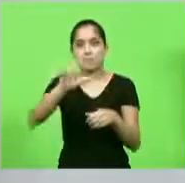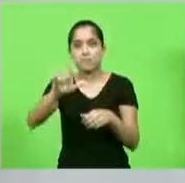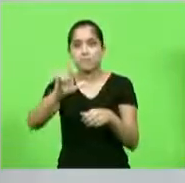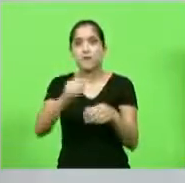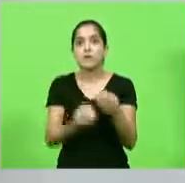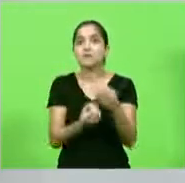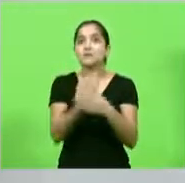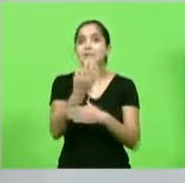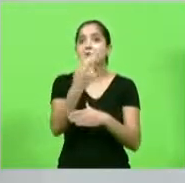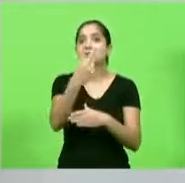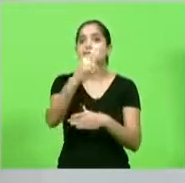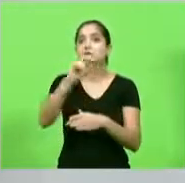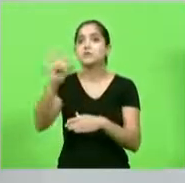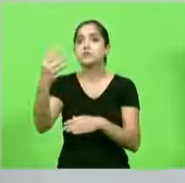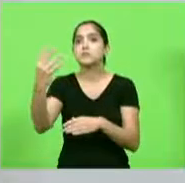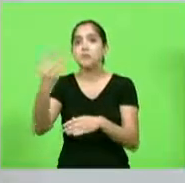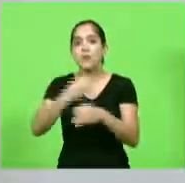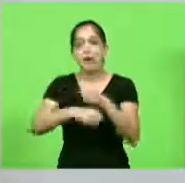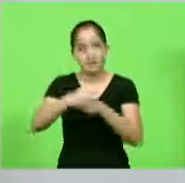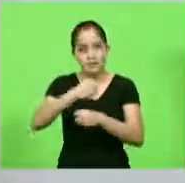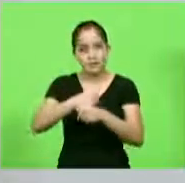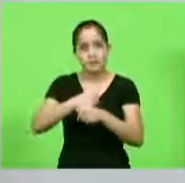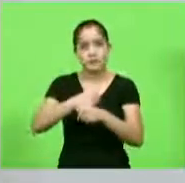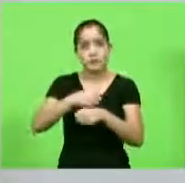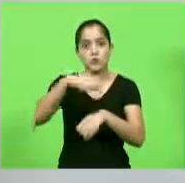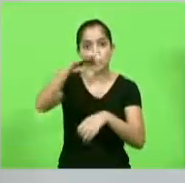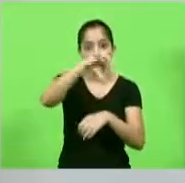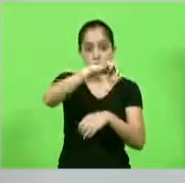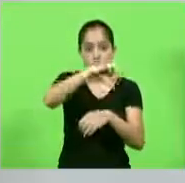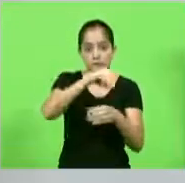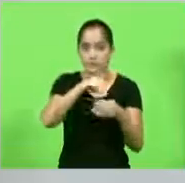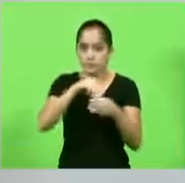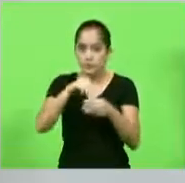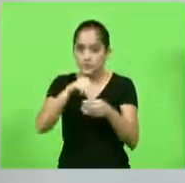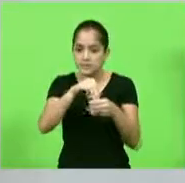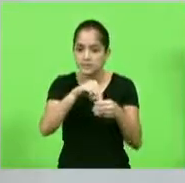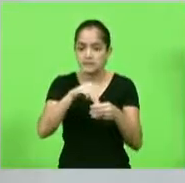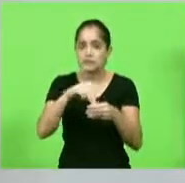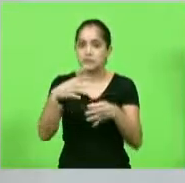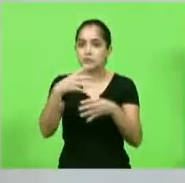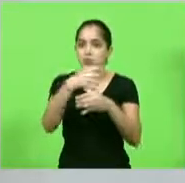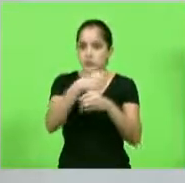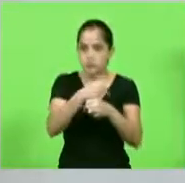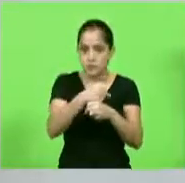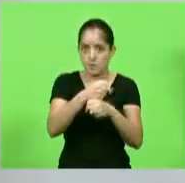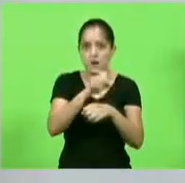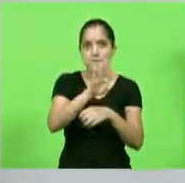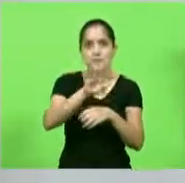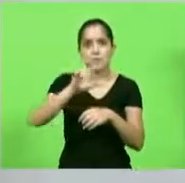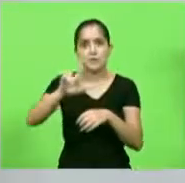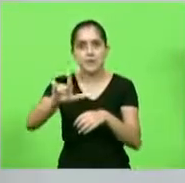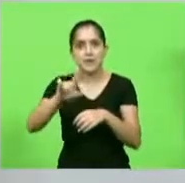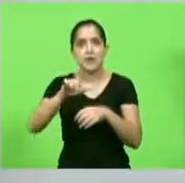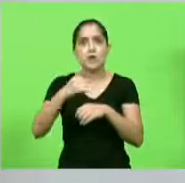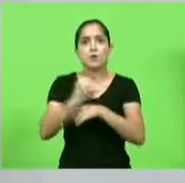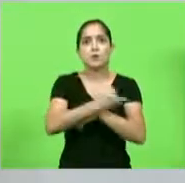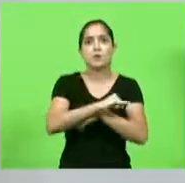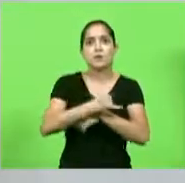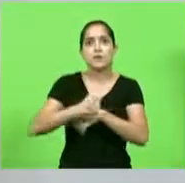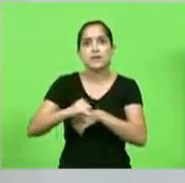2004, que contempla em nove municípios, áreas de nove municípios, Blumenau, Indaial,